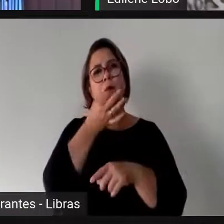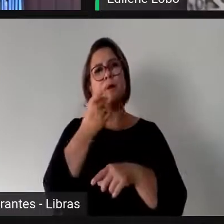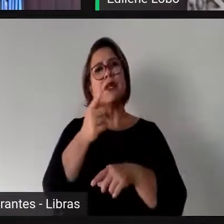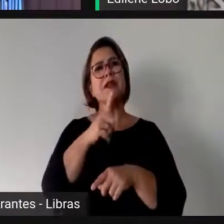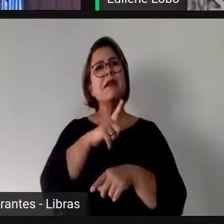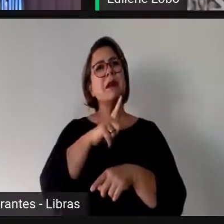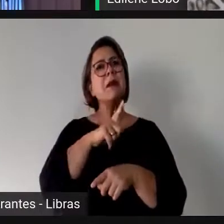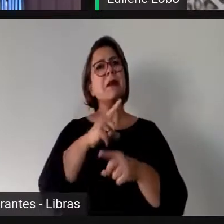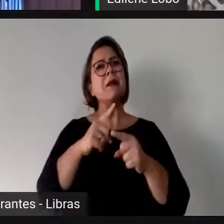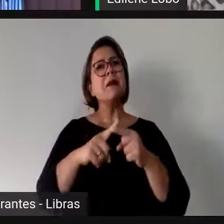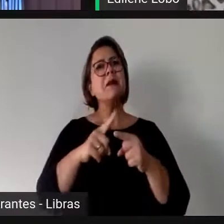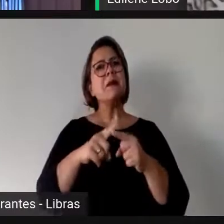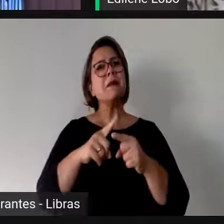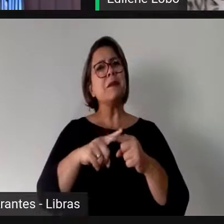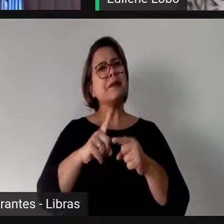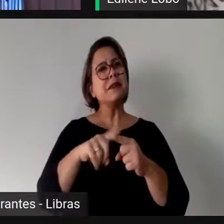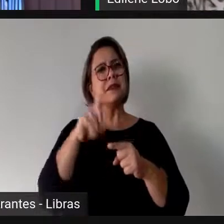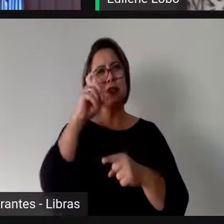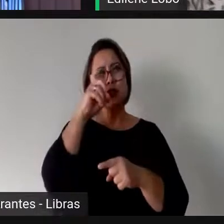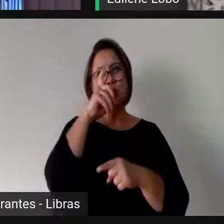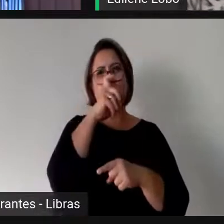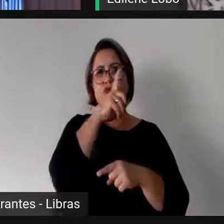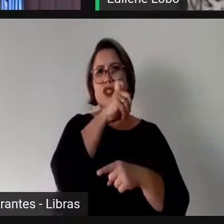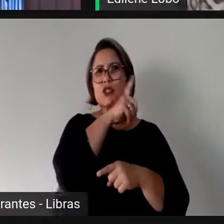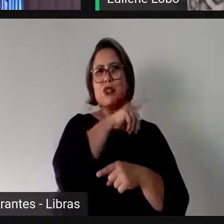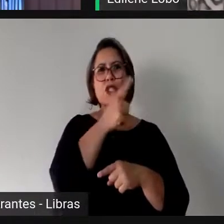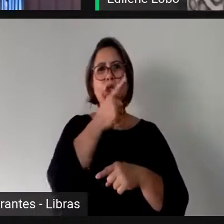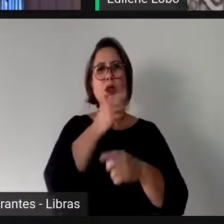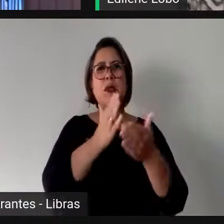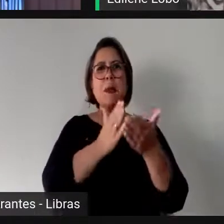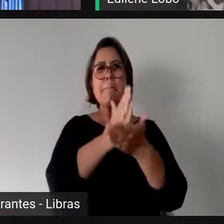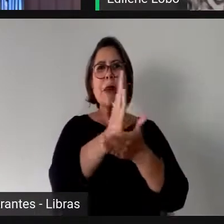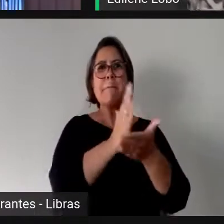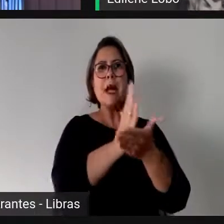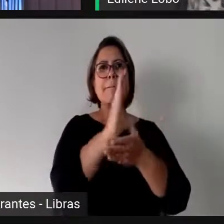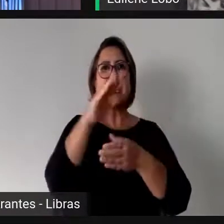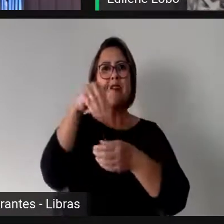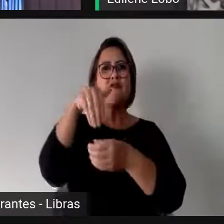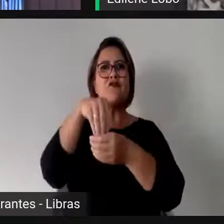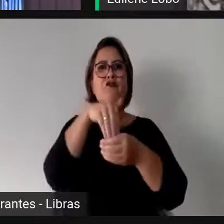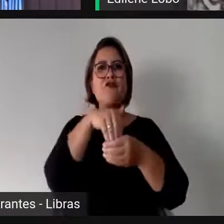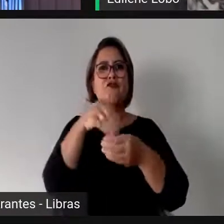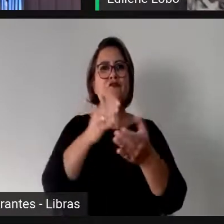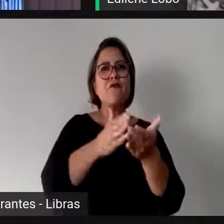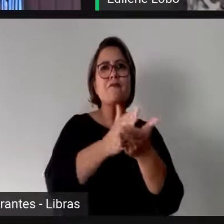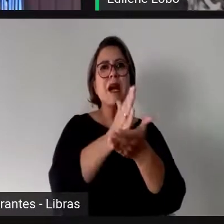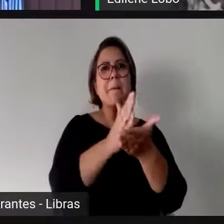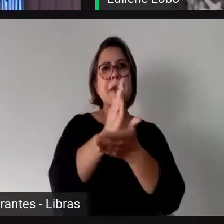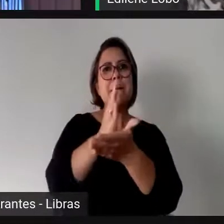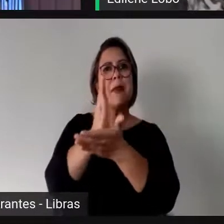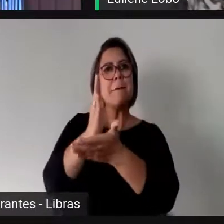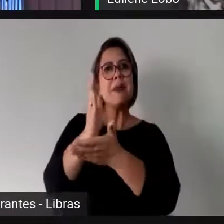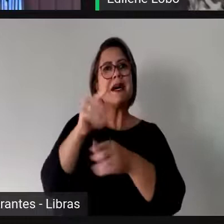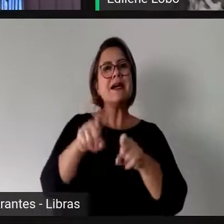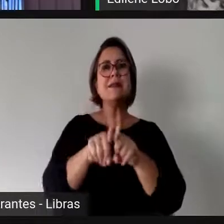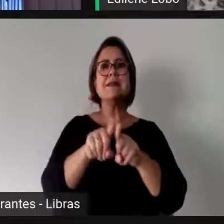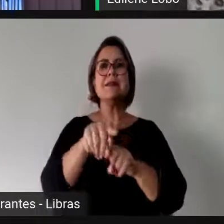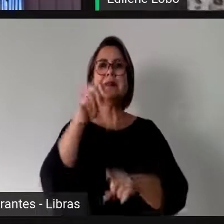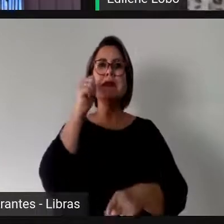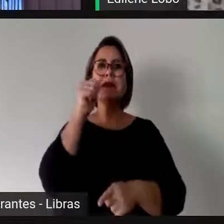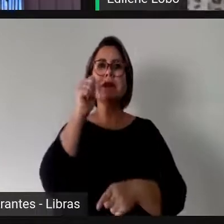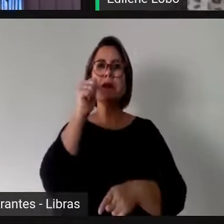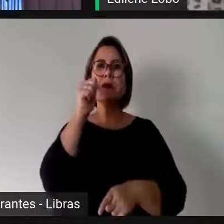tantas dificuldades para eleger mulher? Por que não elegemos mais mulher? Uma palavra.